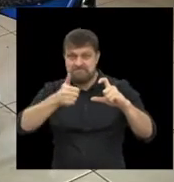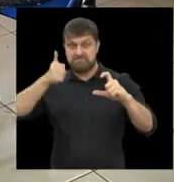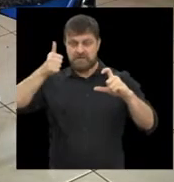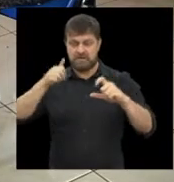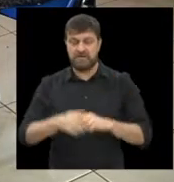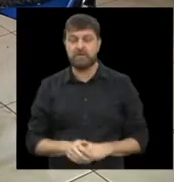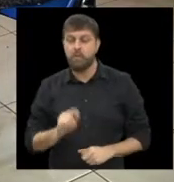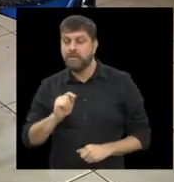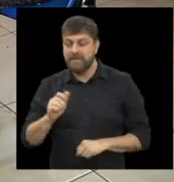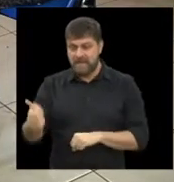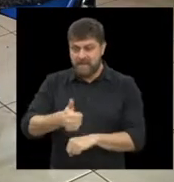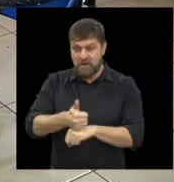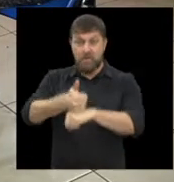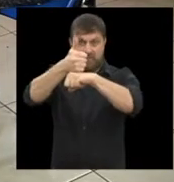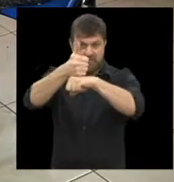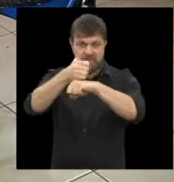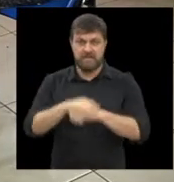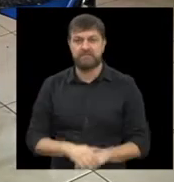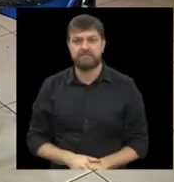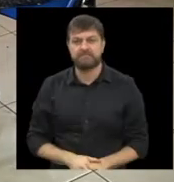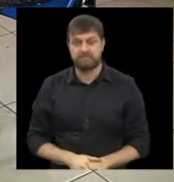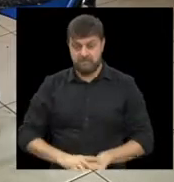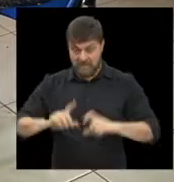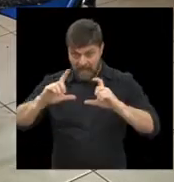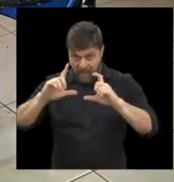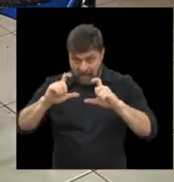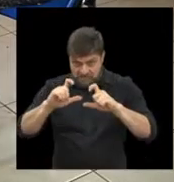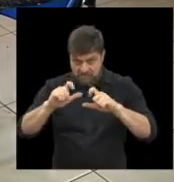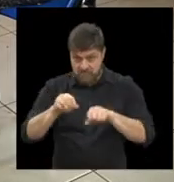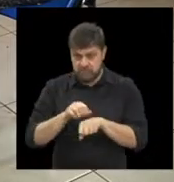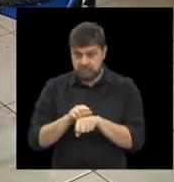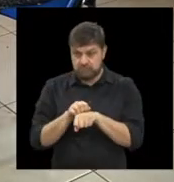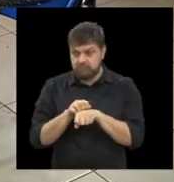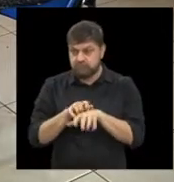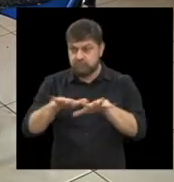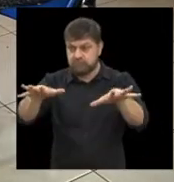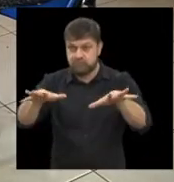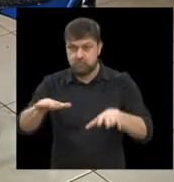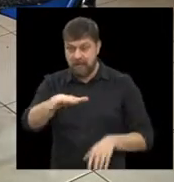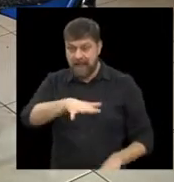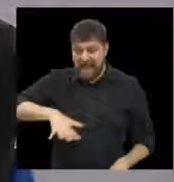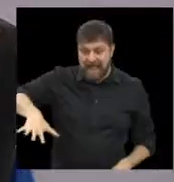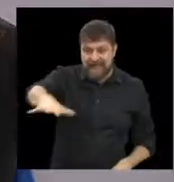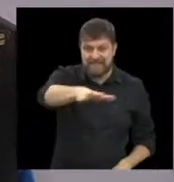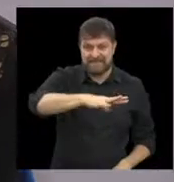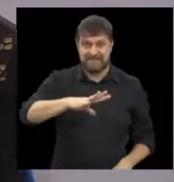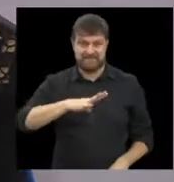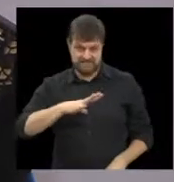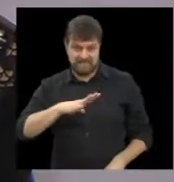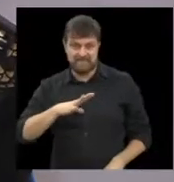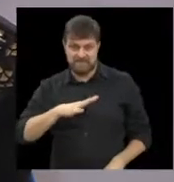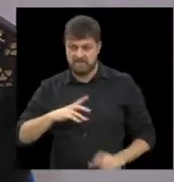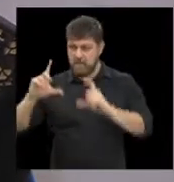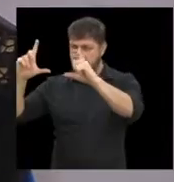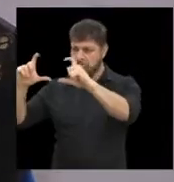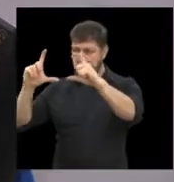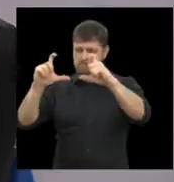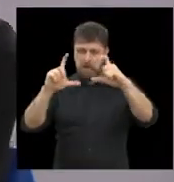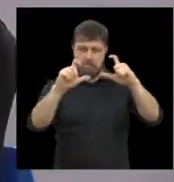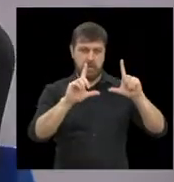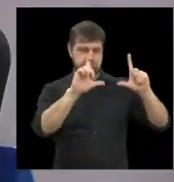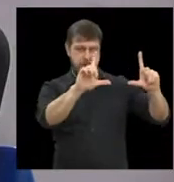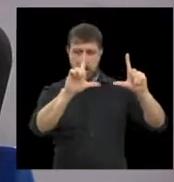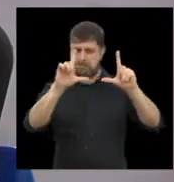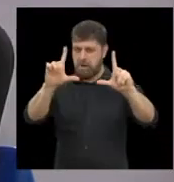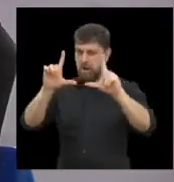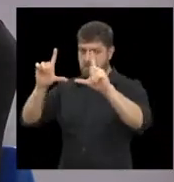seguinte, a divulgação dessas fotos no espaço de Campinas e outros locais, né? Quando a gente faz o lançamento, que é no mês